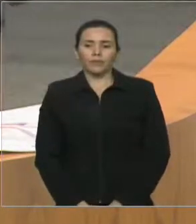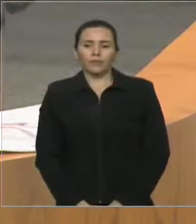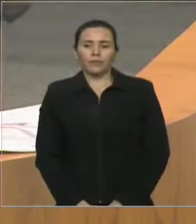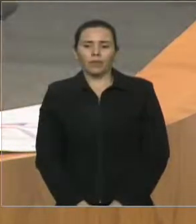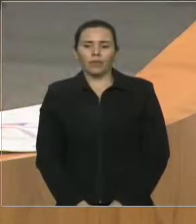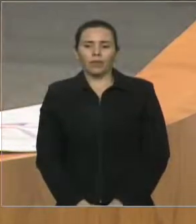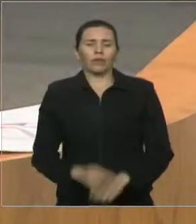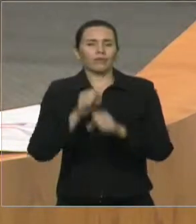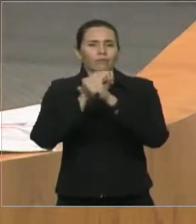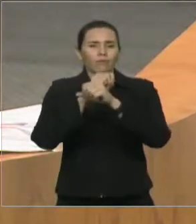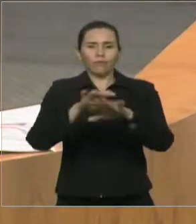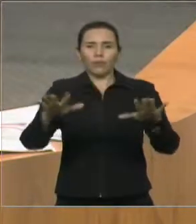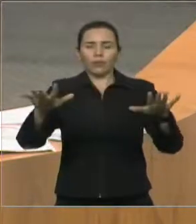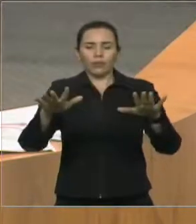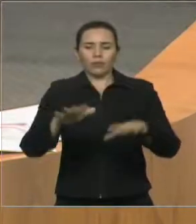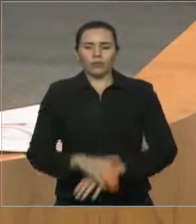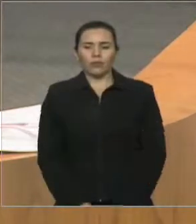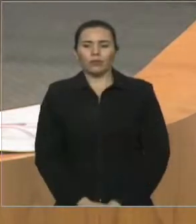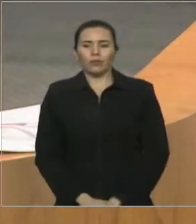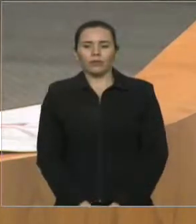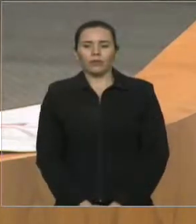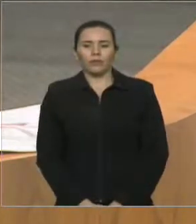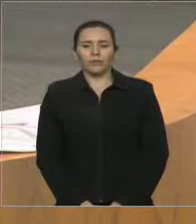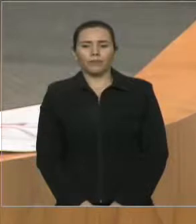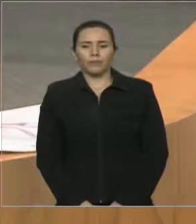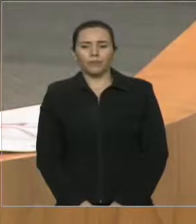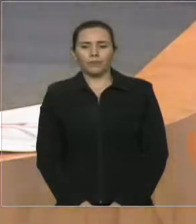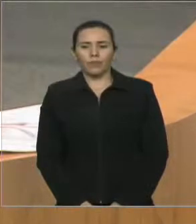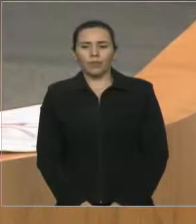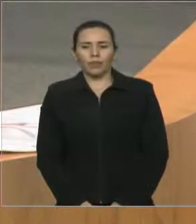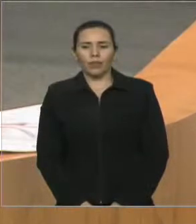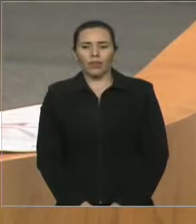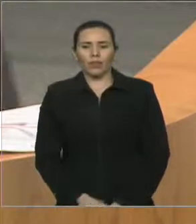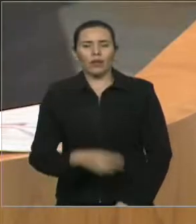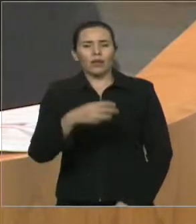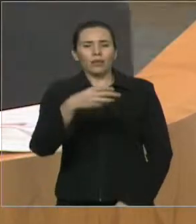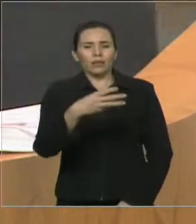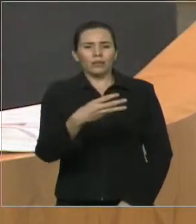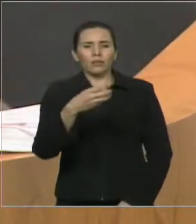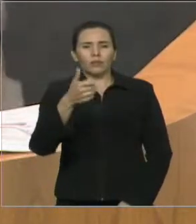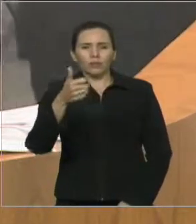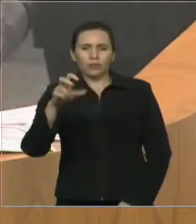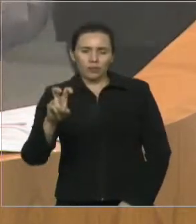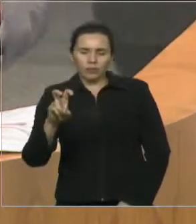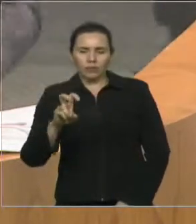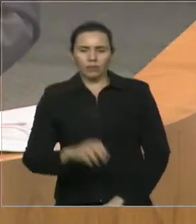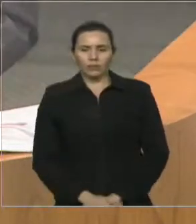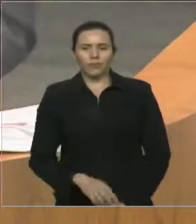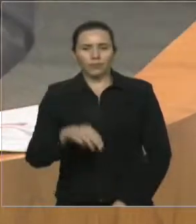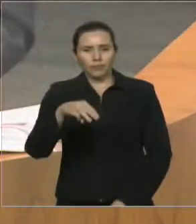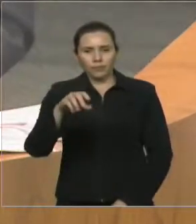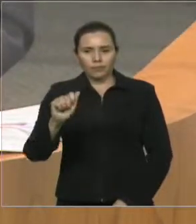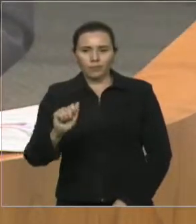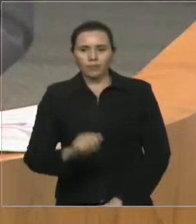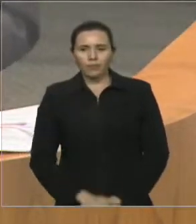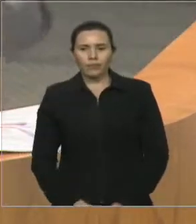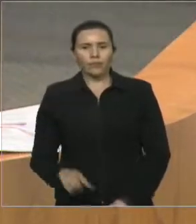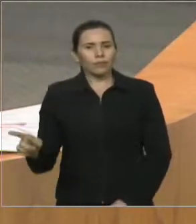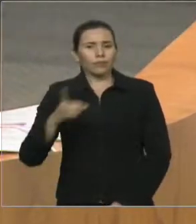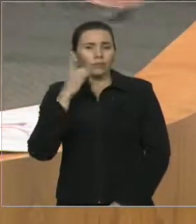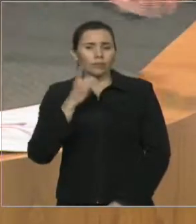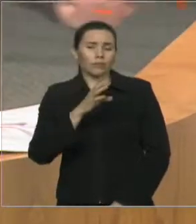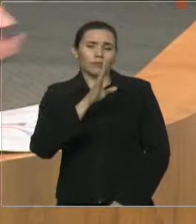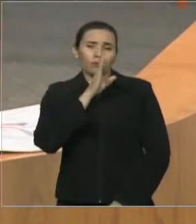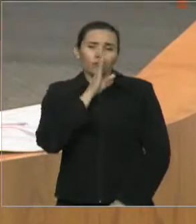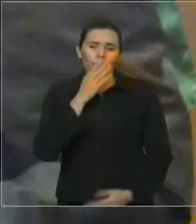nacional? Bem aqui, não vamos longe não, da 315, da MA. E o deputado se silencia, como